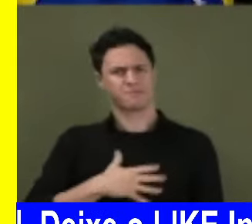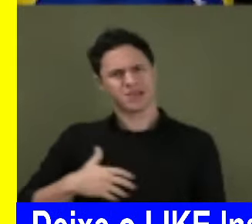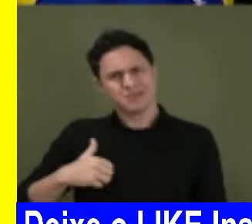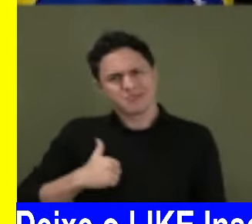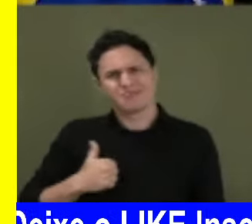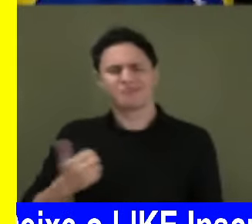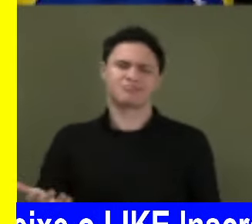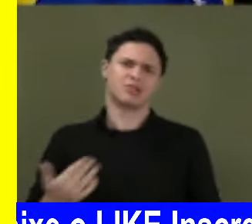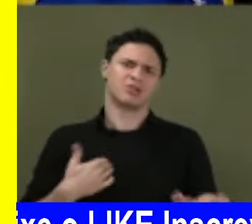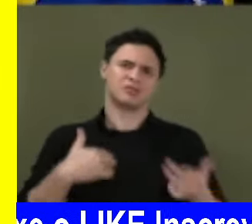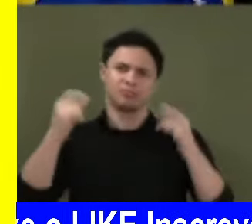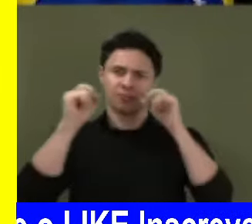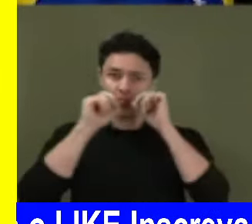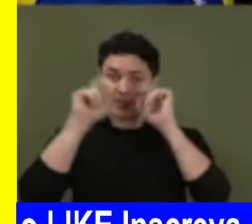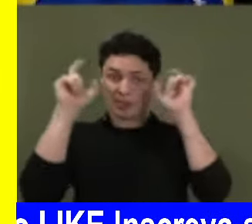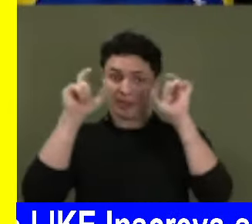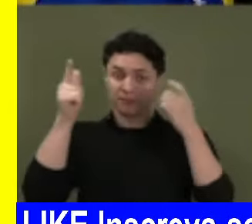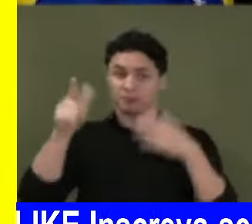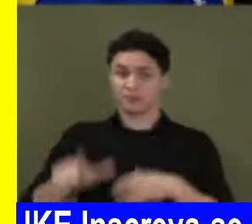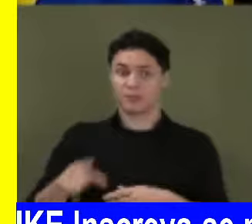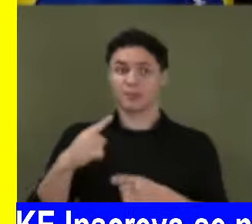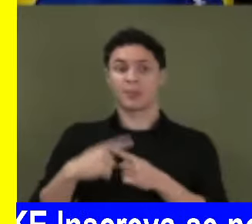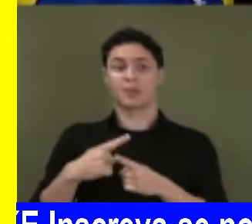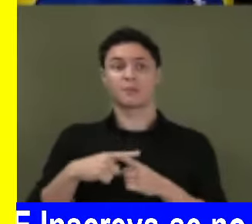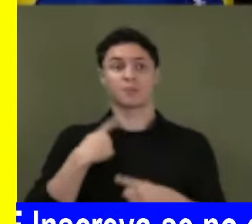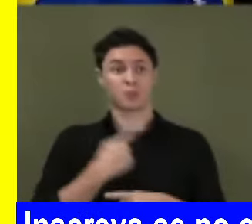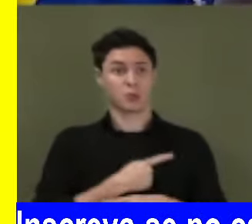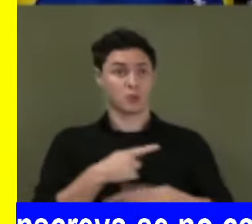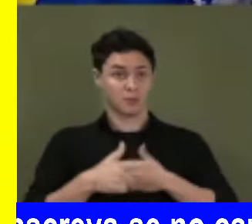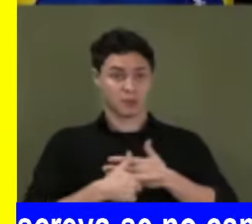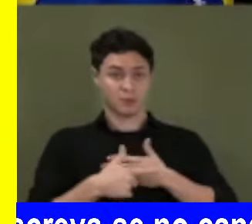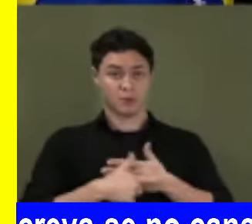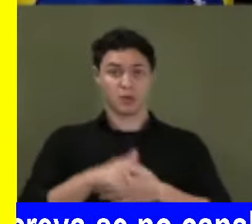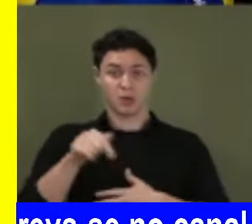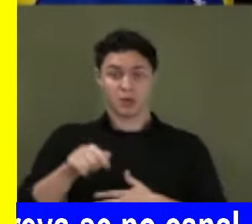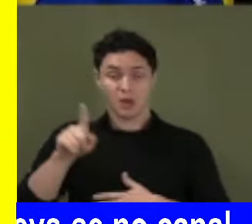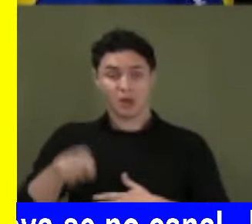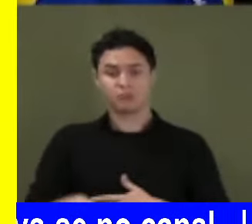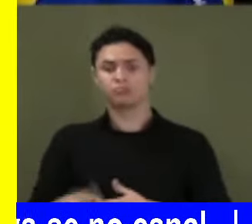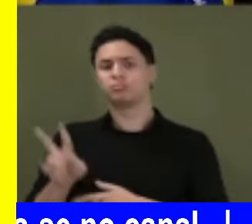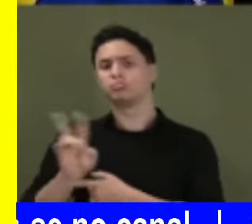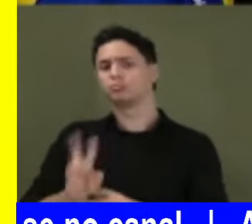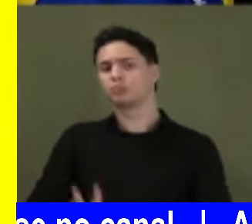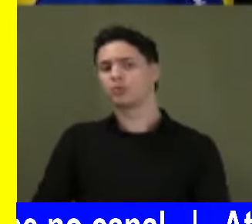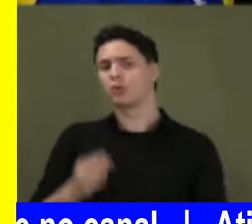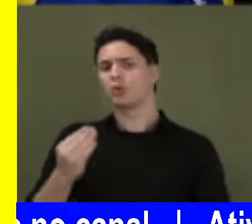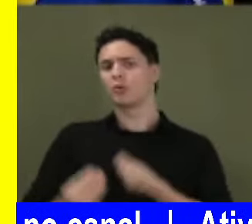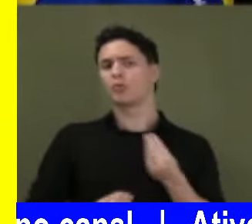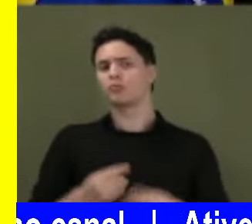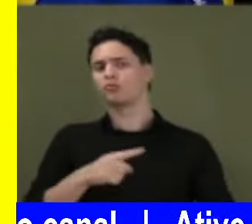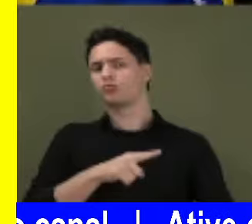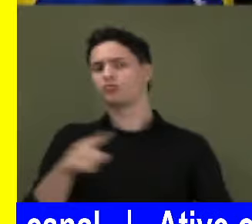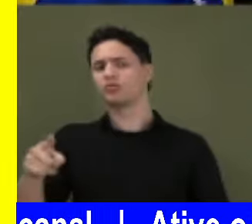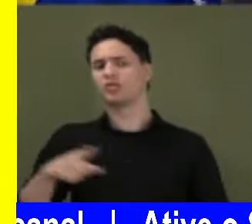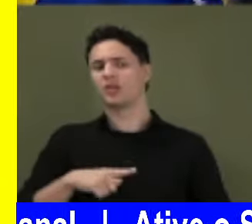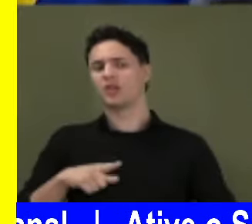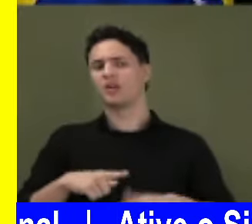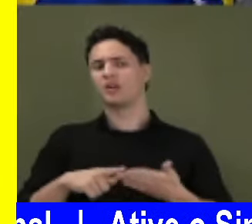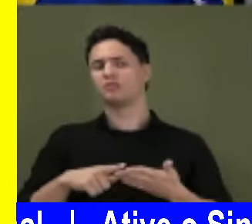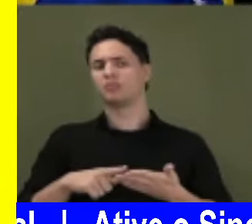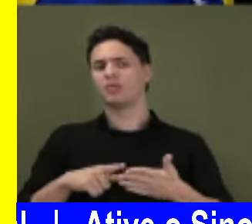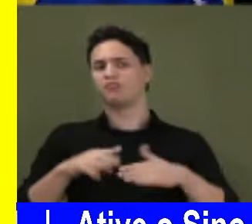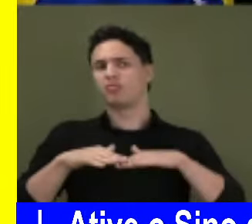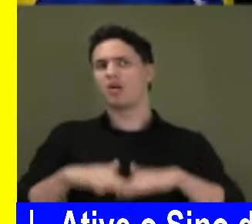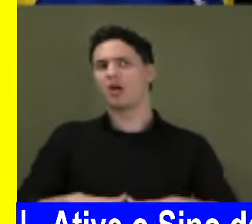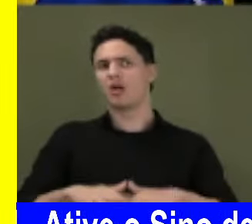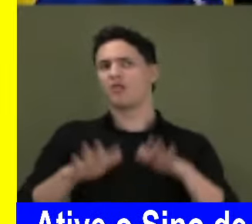queria chamar a atenção novamente aqui, porque a nossa atribuição aqui é fiscalizar. E como é que você quer acabar com a fome, presidente Lula? Se vai